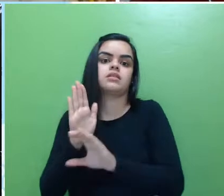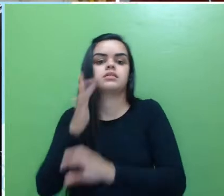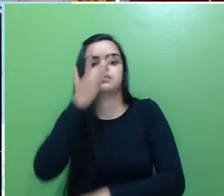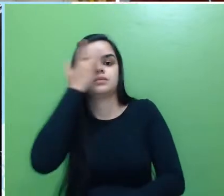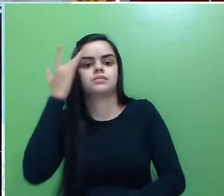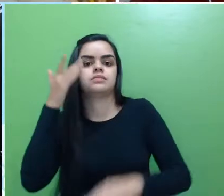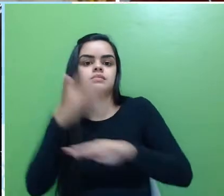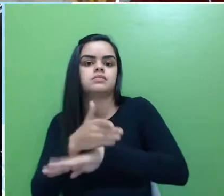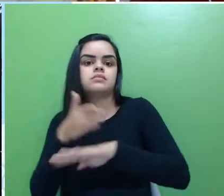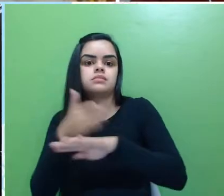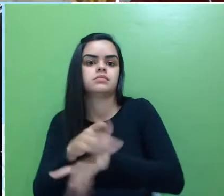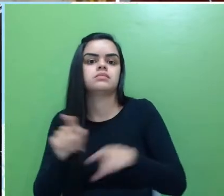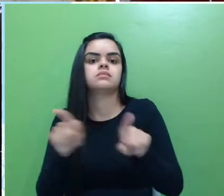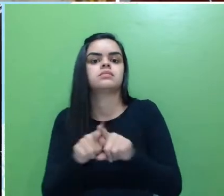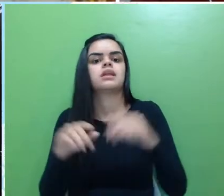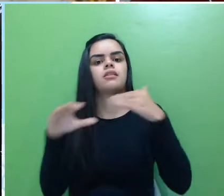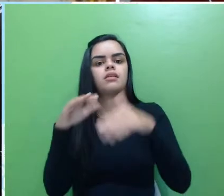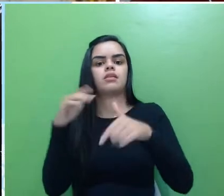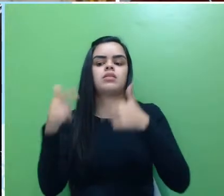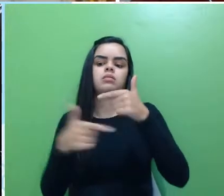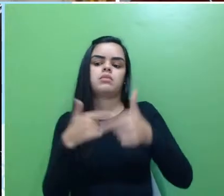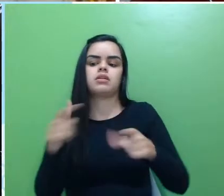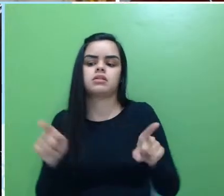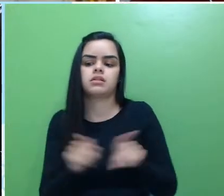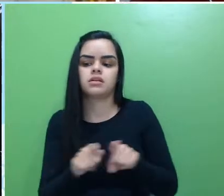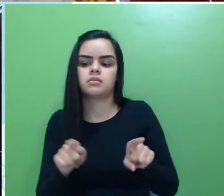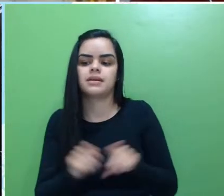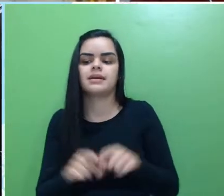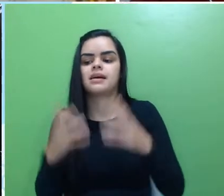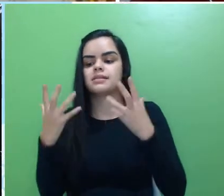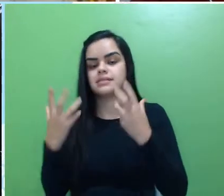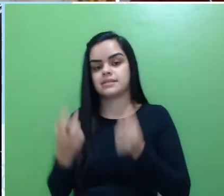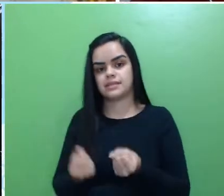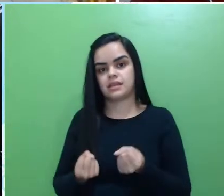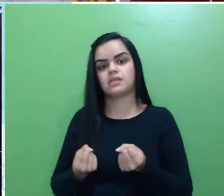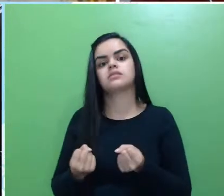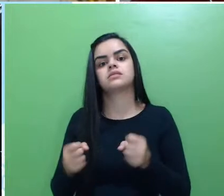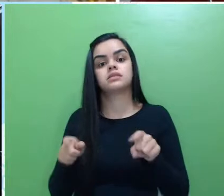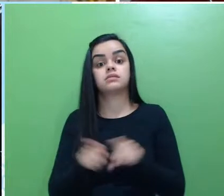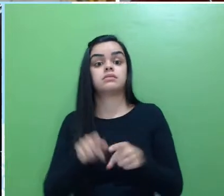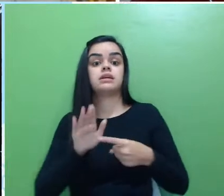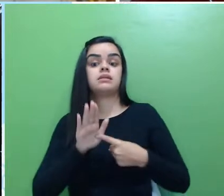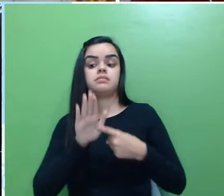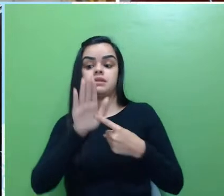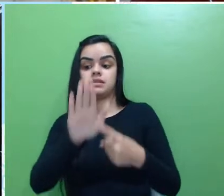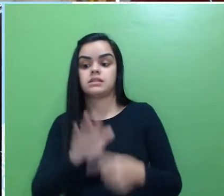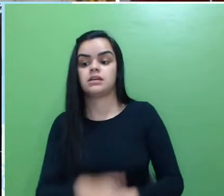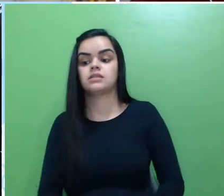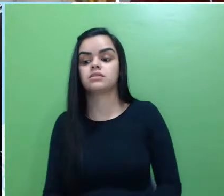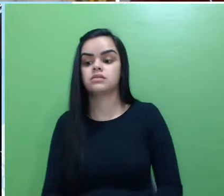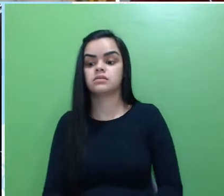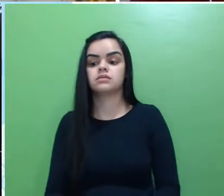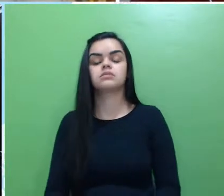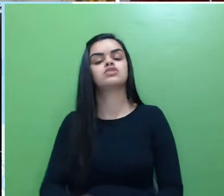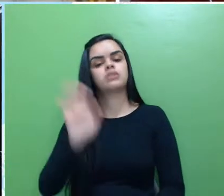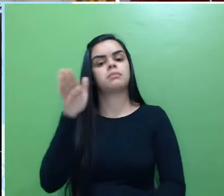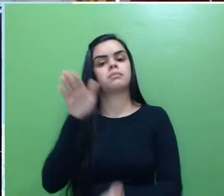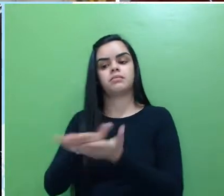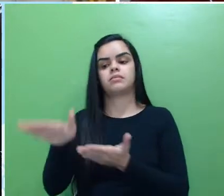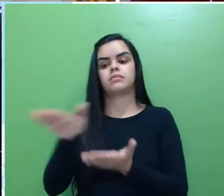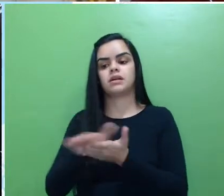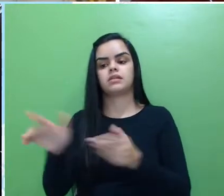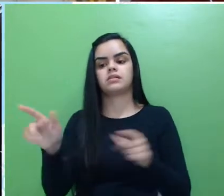participarem, geram os trabalhos, os trabalhos aceitos, apresentados, podem ser depois publicados, né.